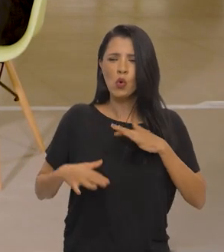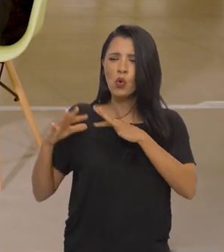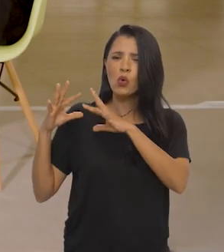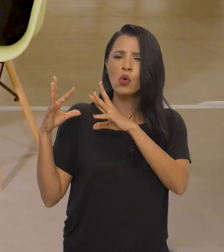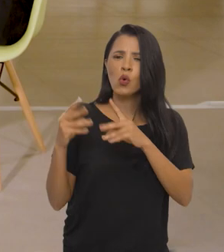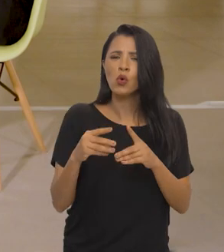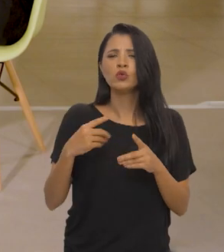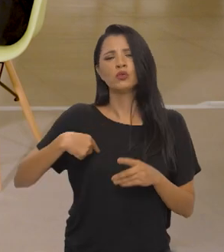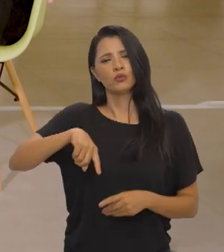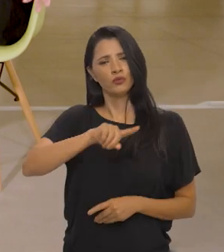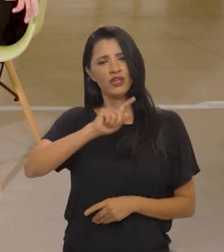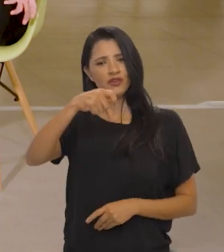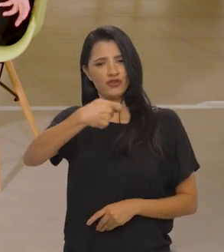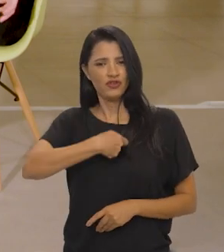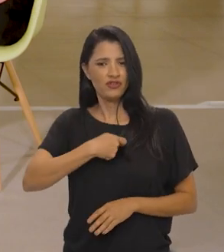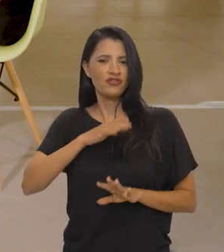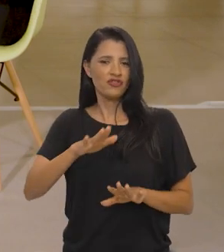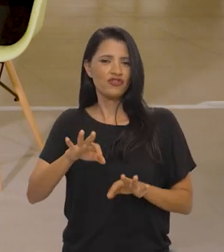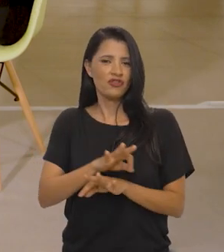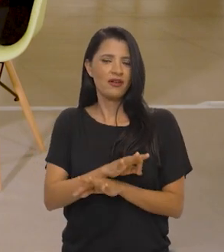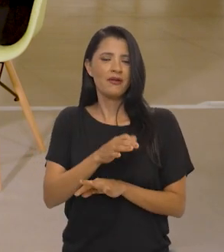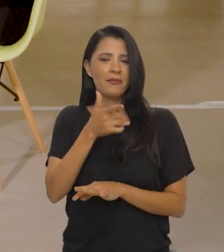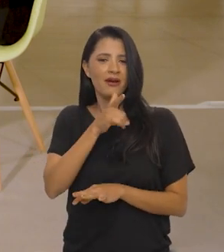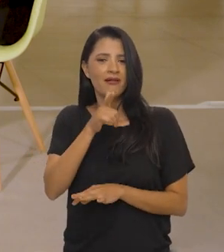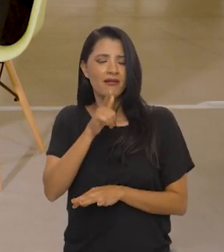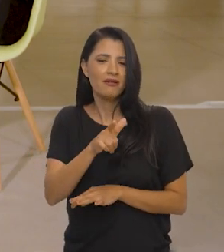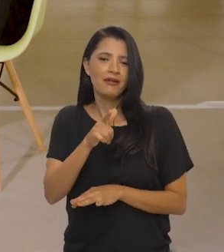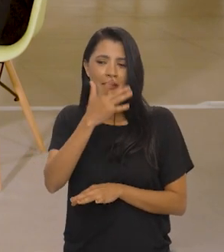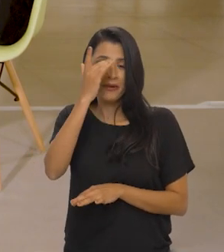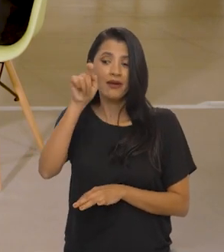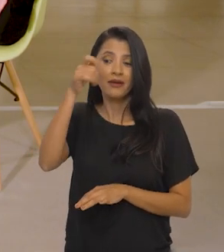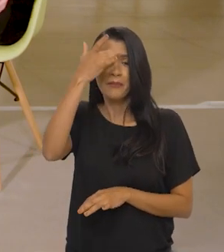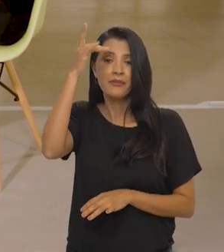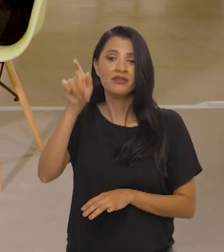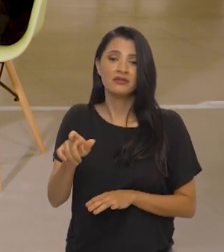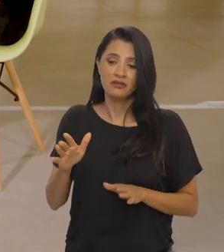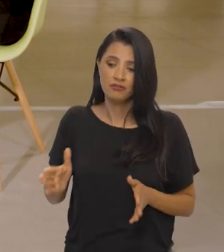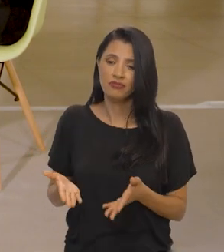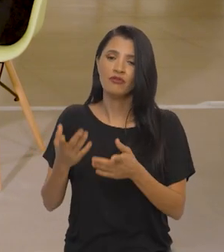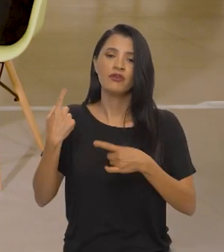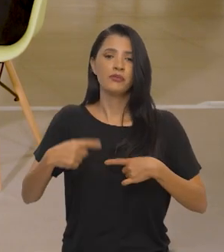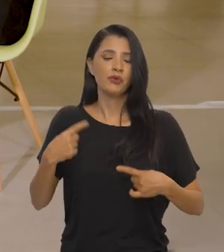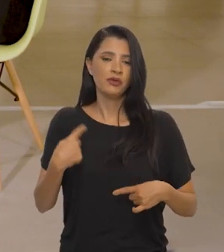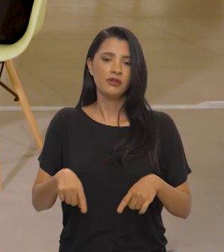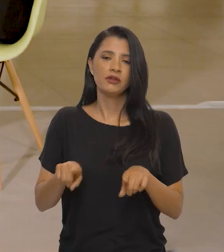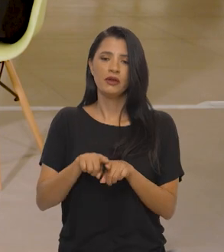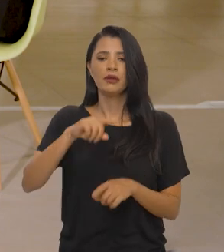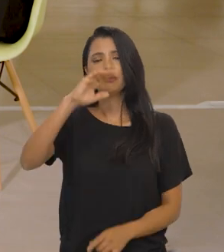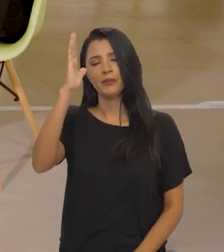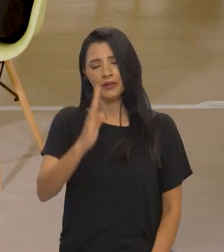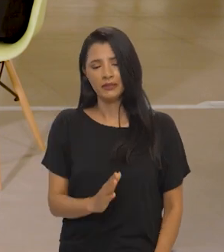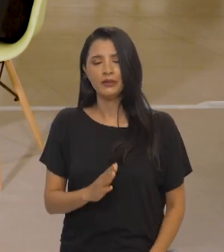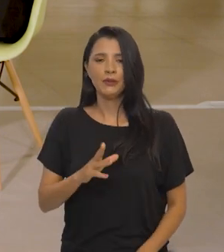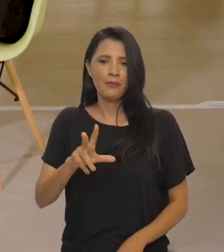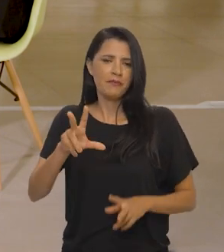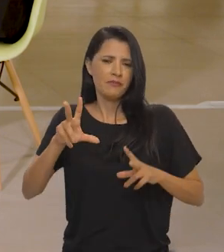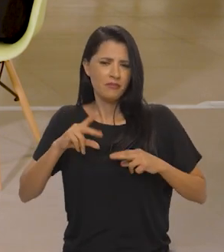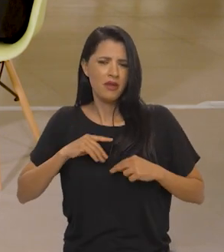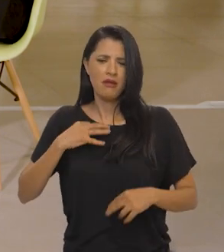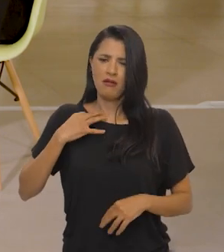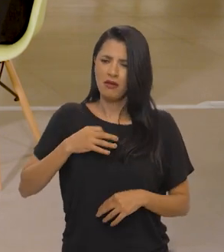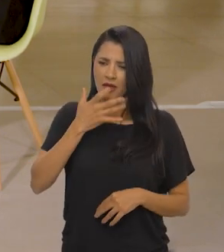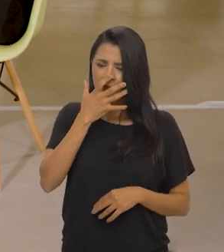corpas, o conjunto do que somos para quem precisamos promover políticas e o Brasil